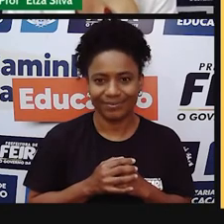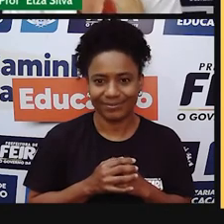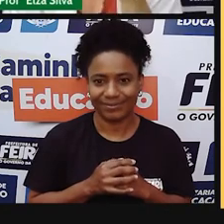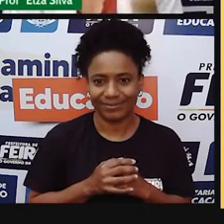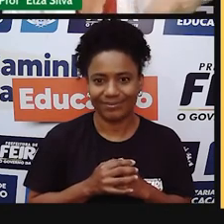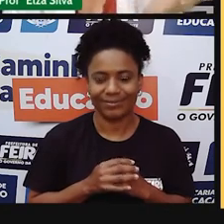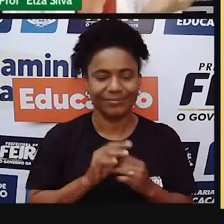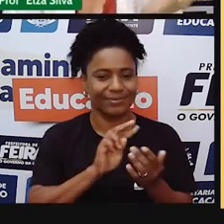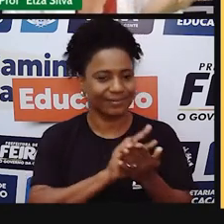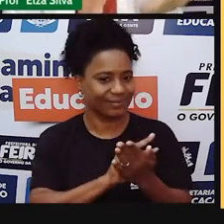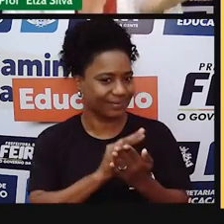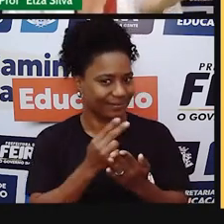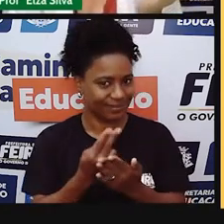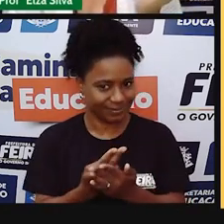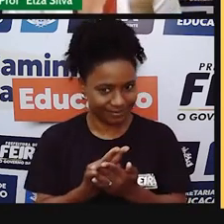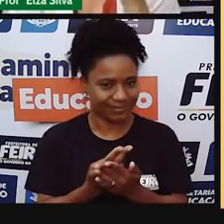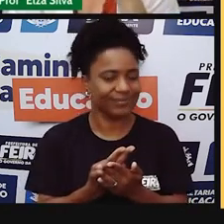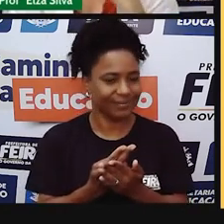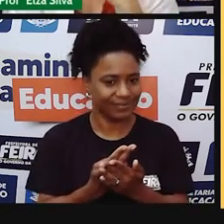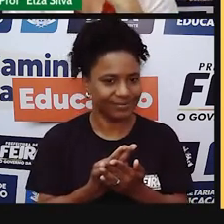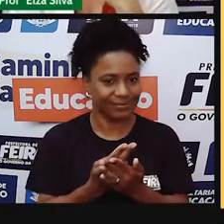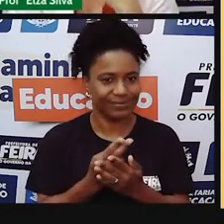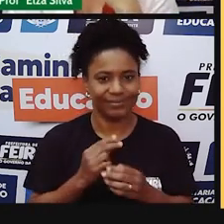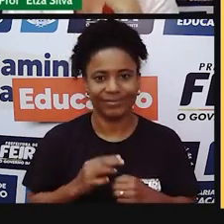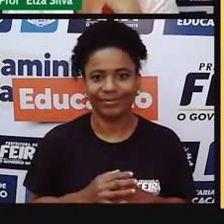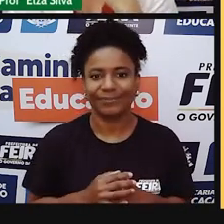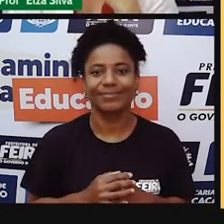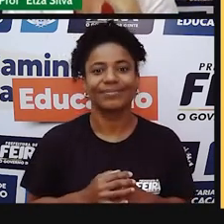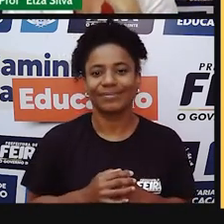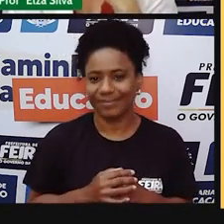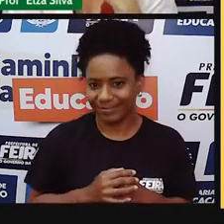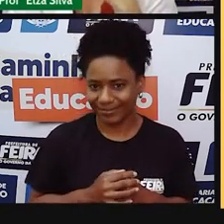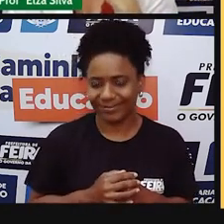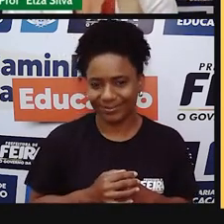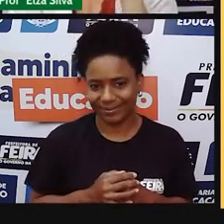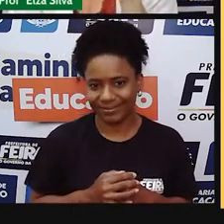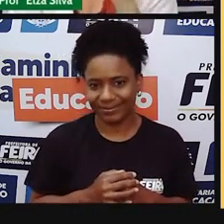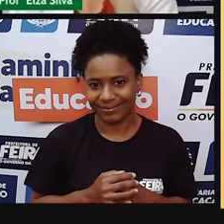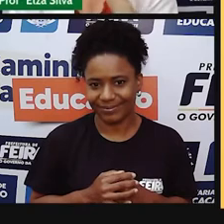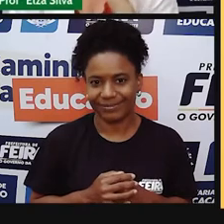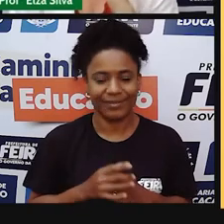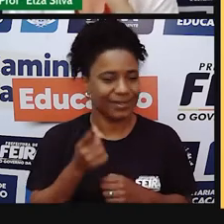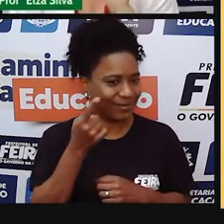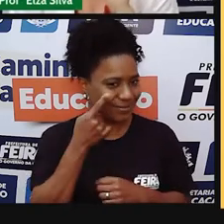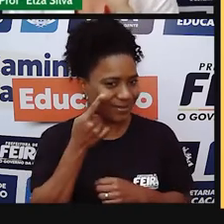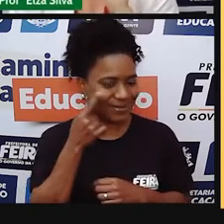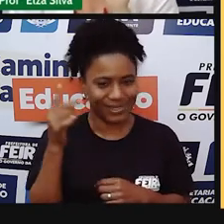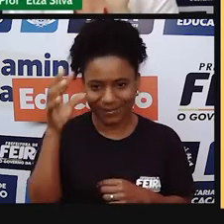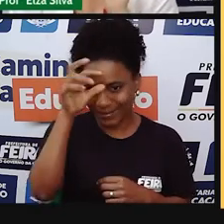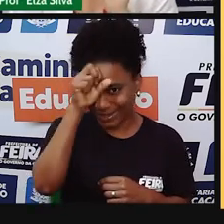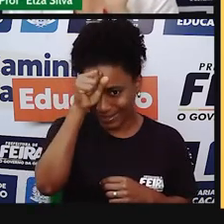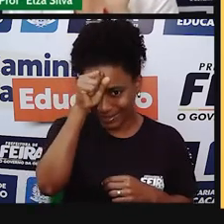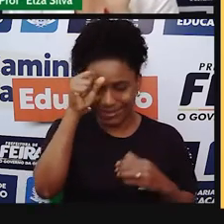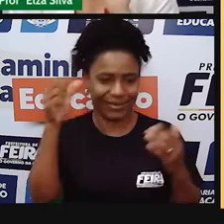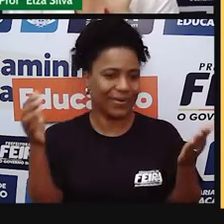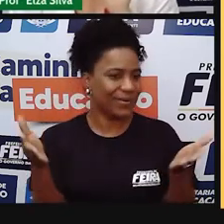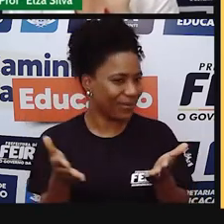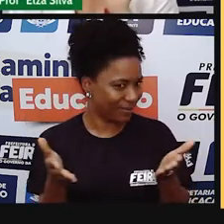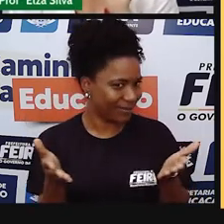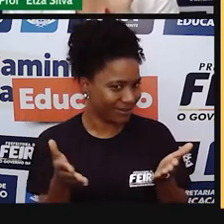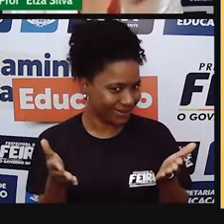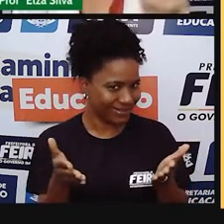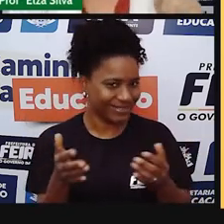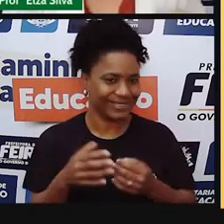O que é isso? O é isso? Vamos descobrir durante a aula de hoje.